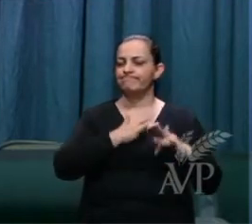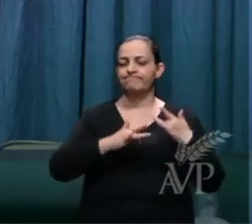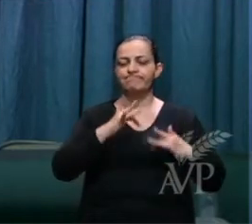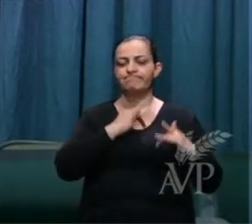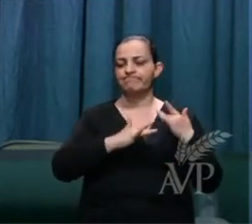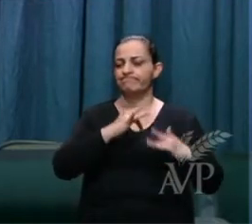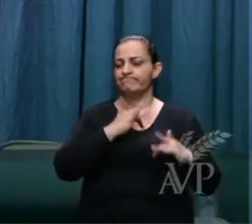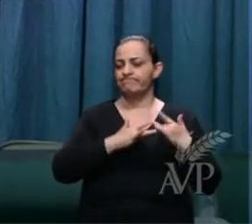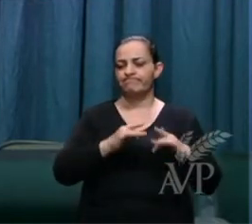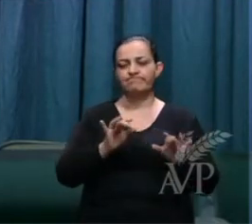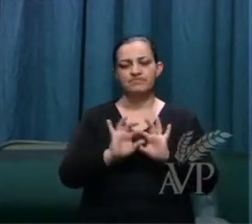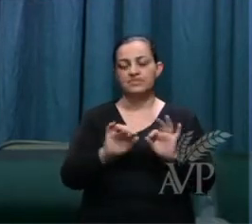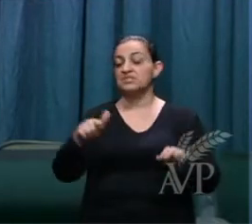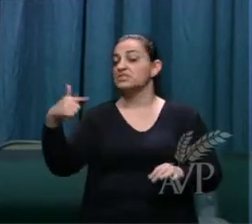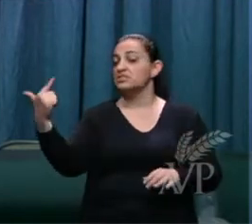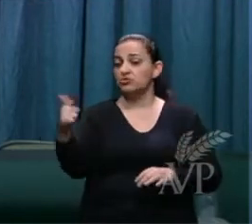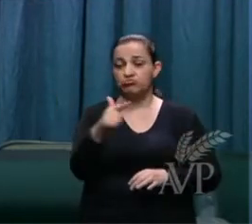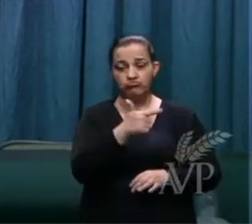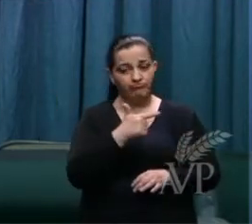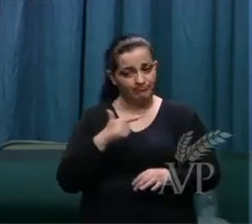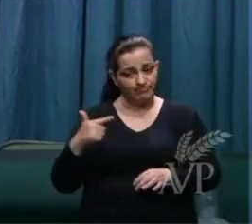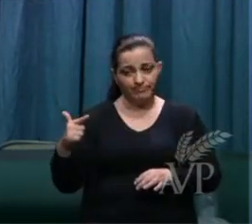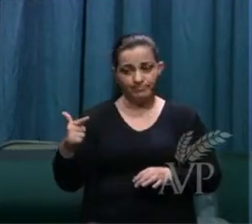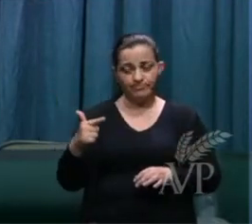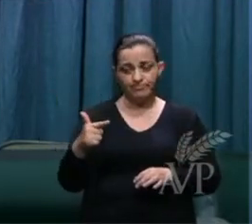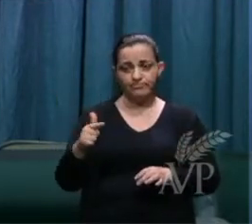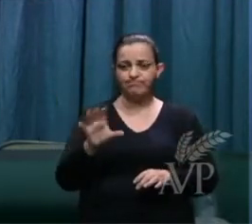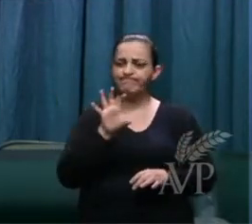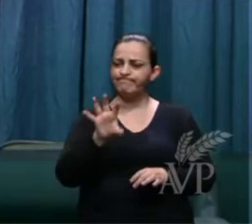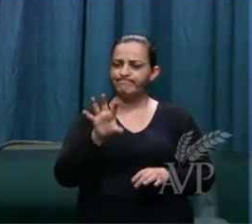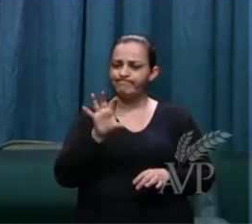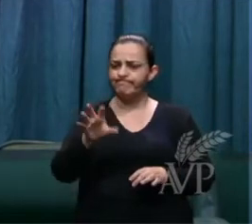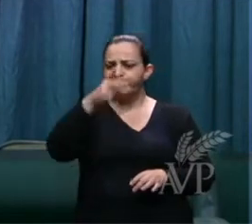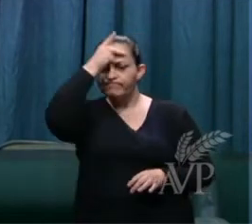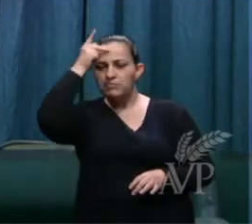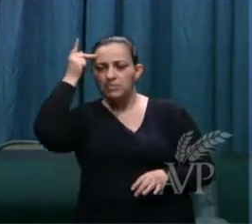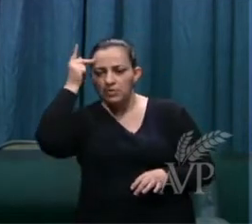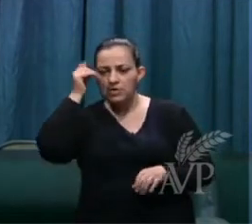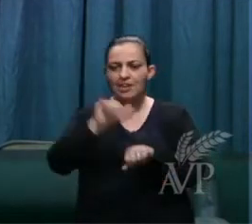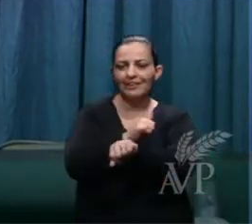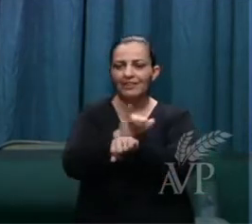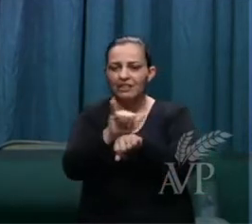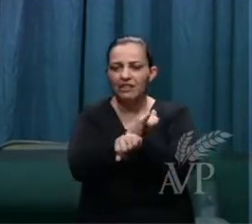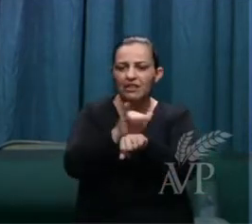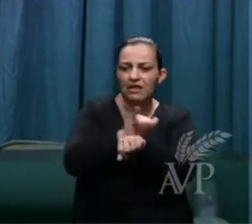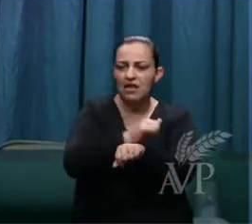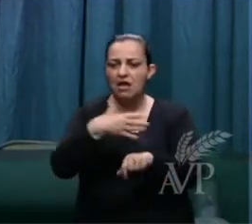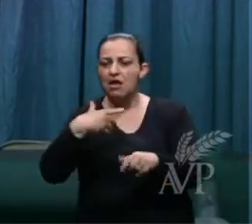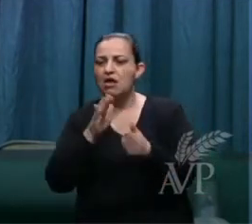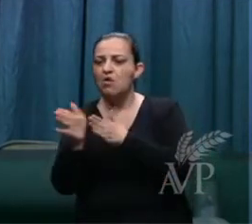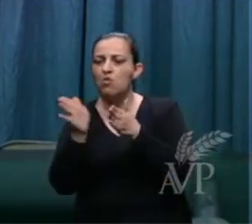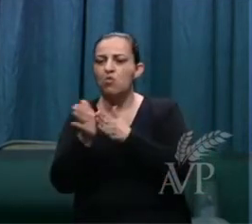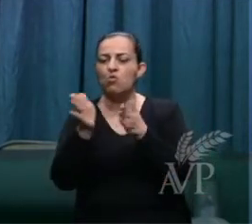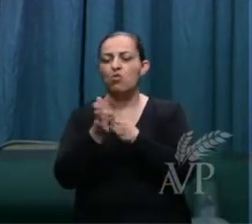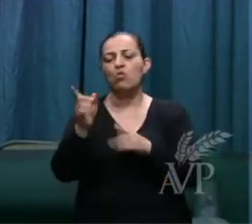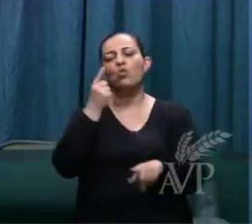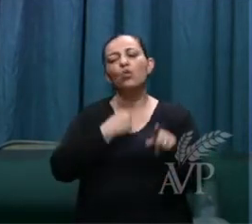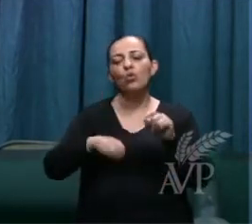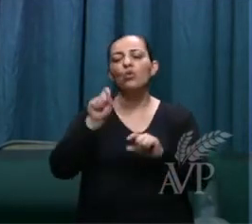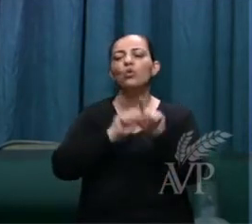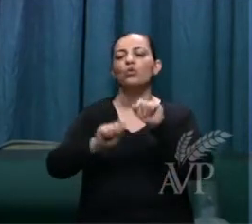Ali não haverá uma maneira da pessoa se escapar. O que fez